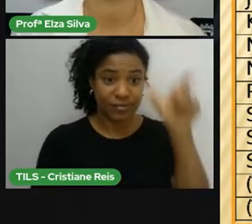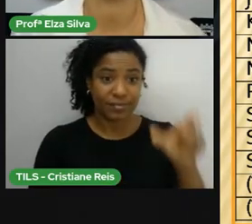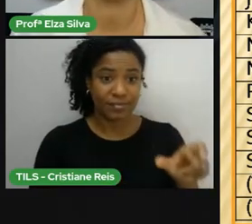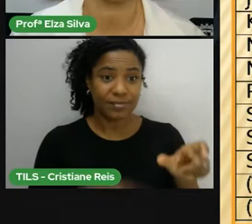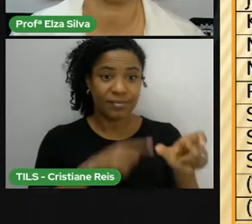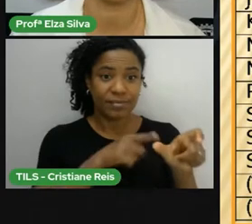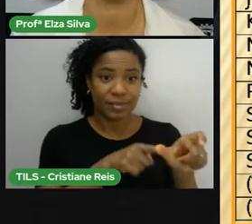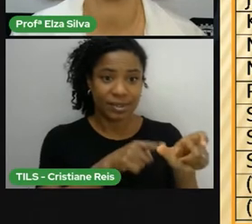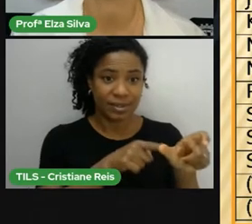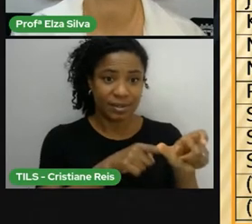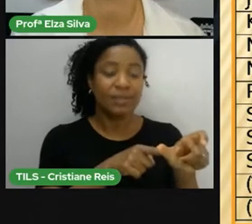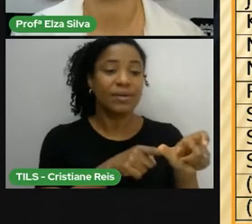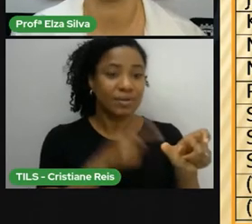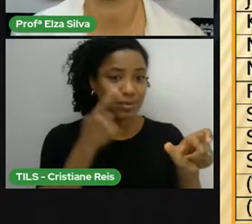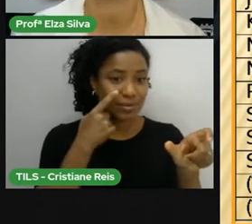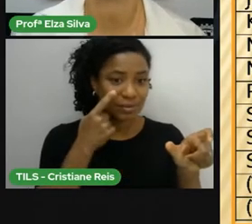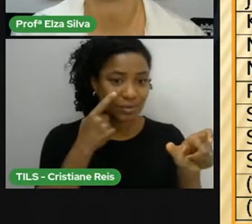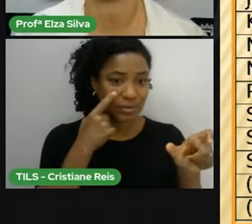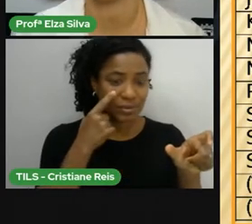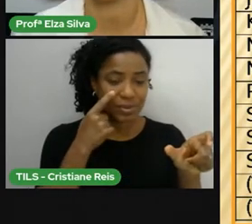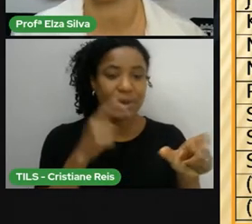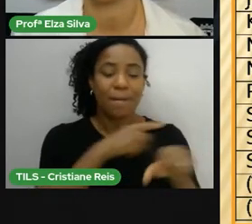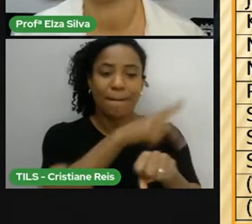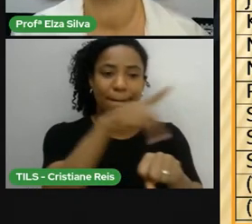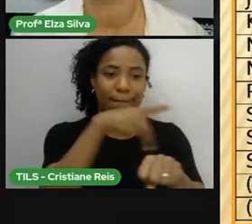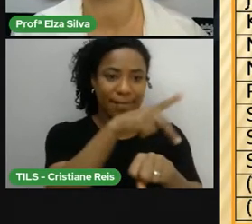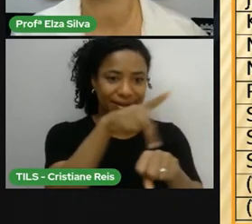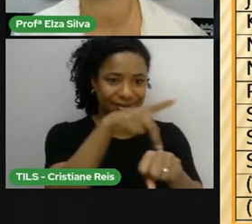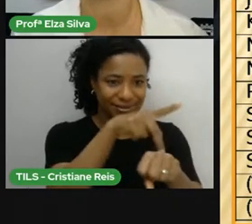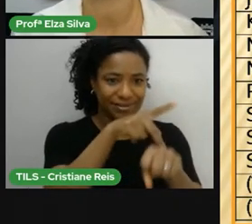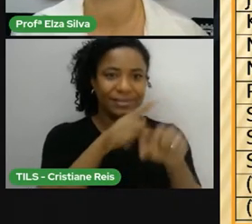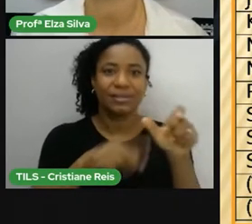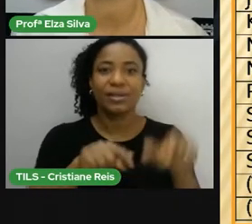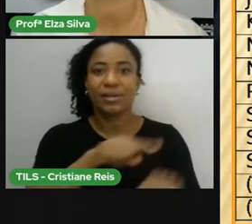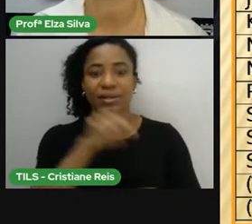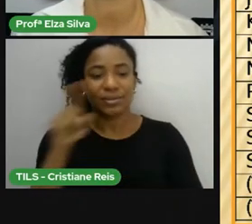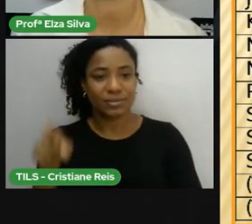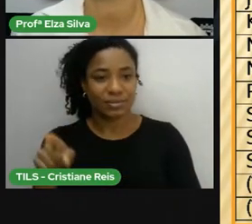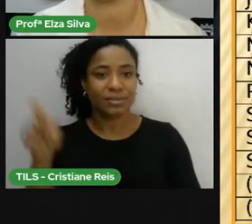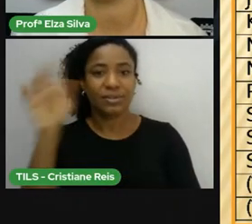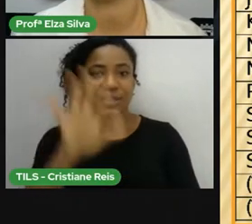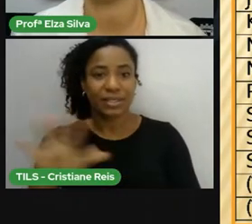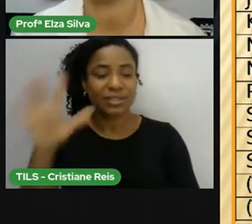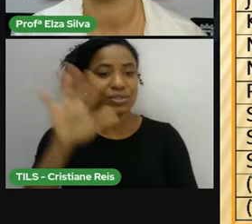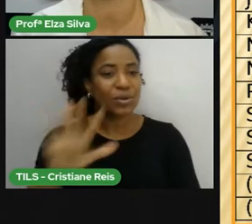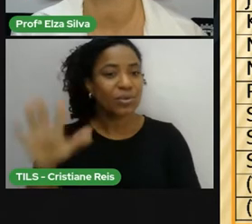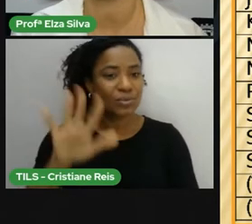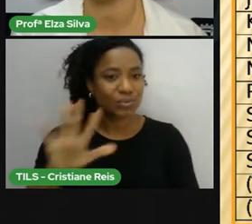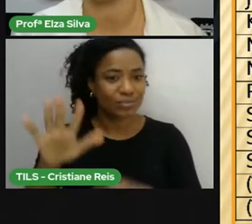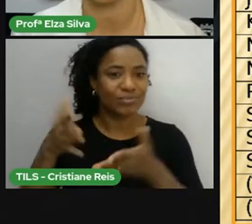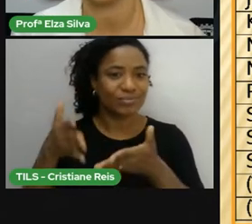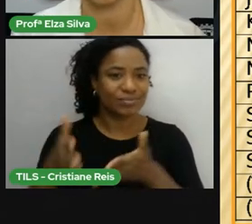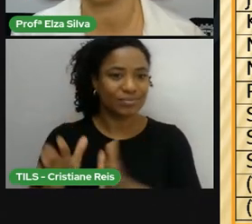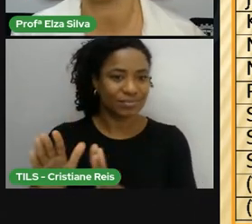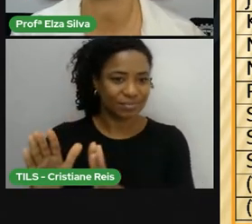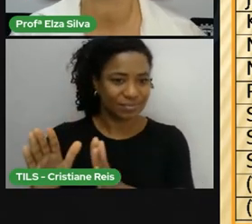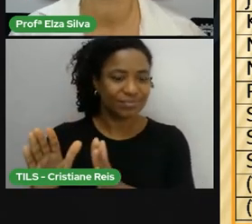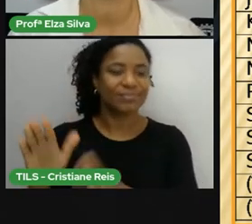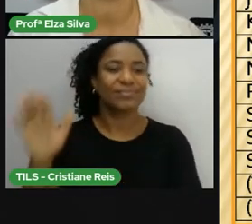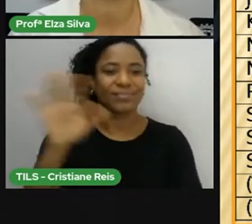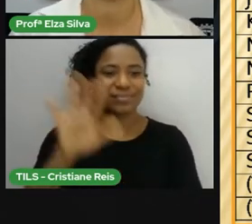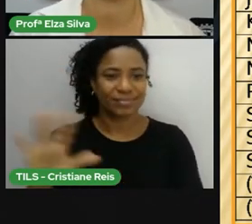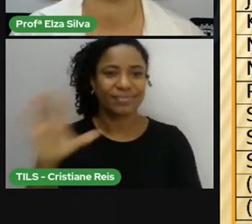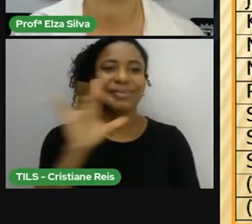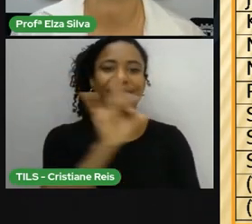countries, que são os nomes dos países Na segunda coluna, nationalities, as nacionalidades